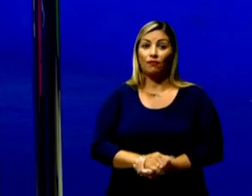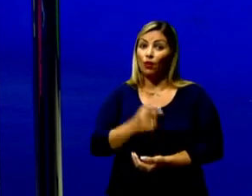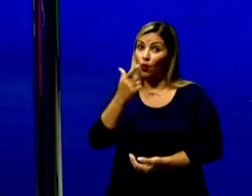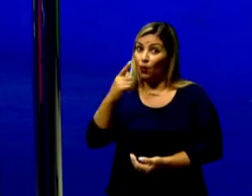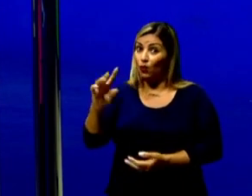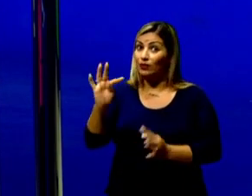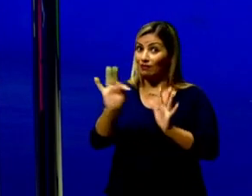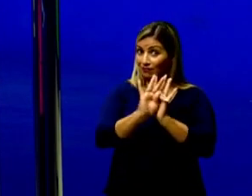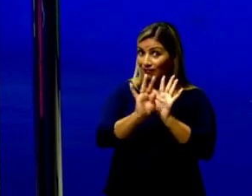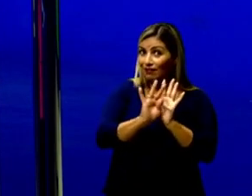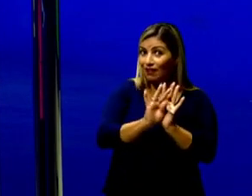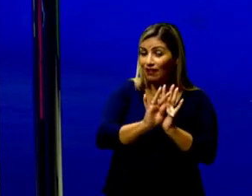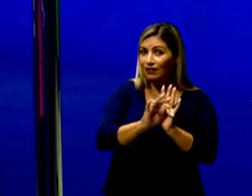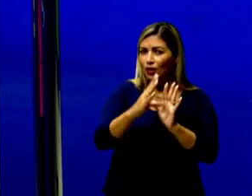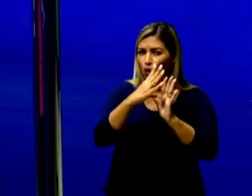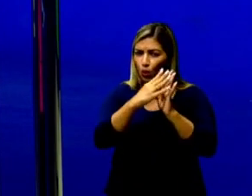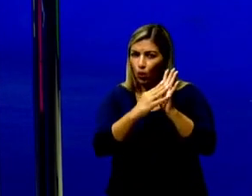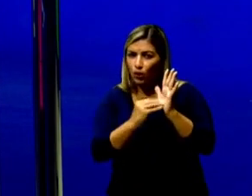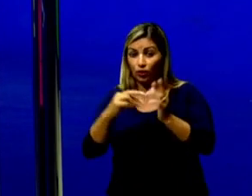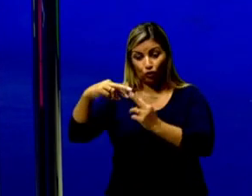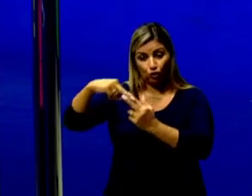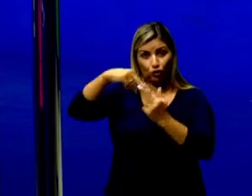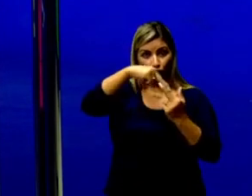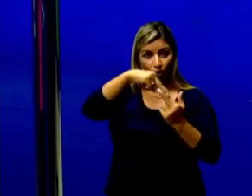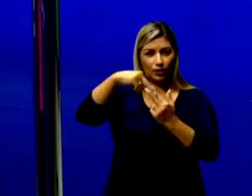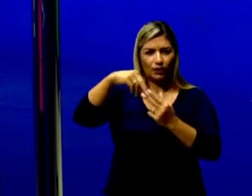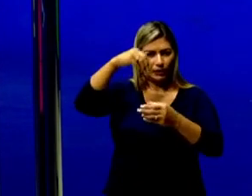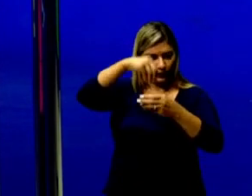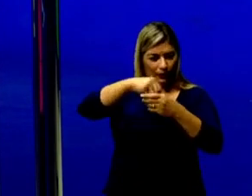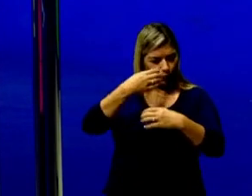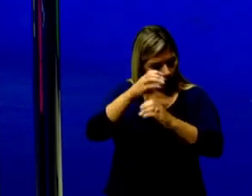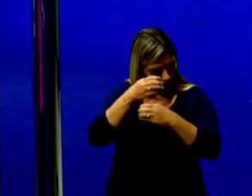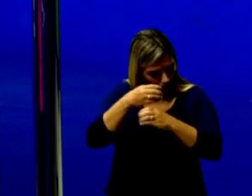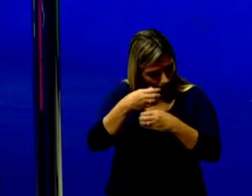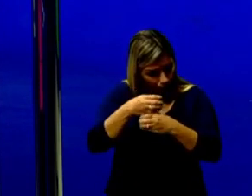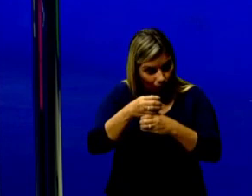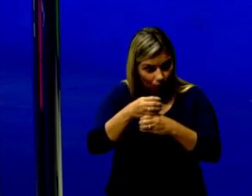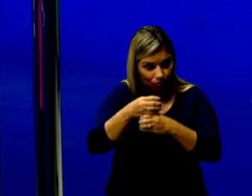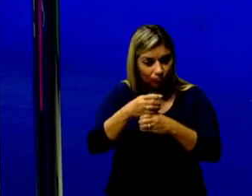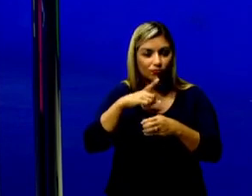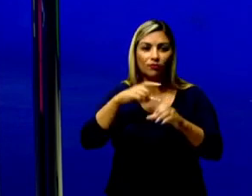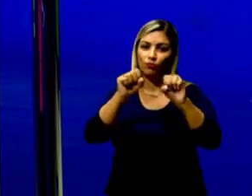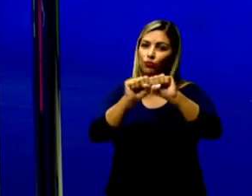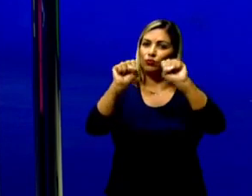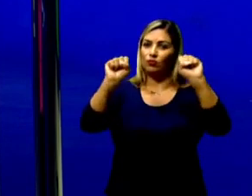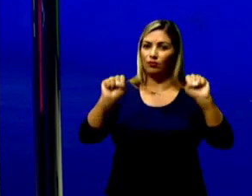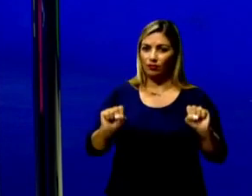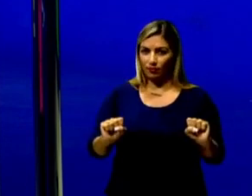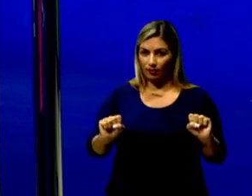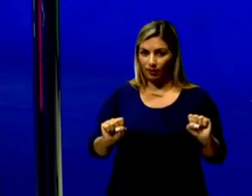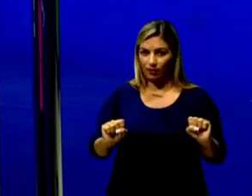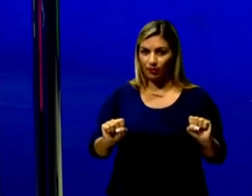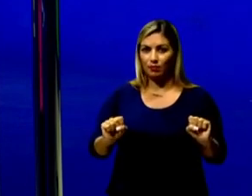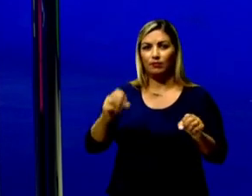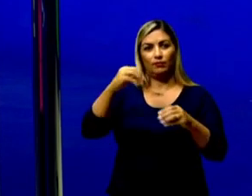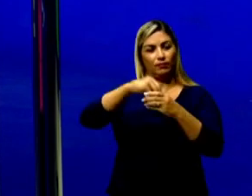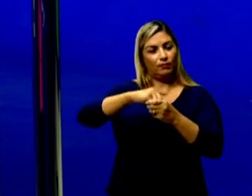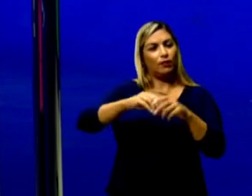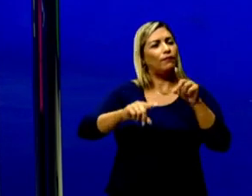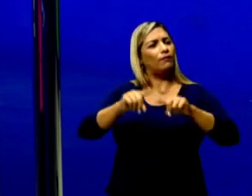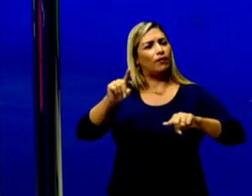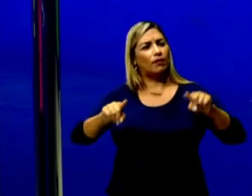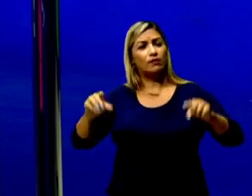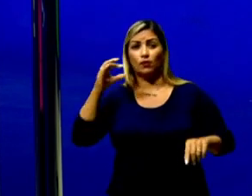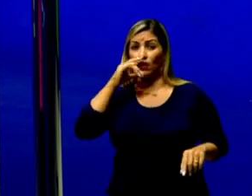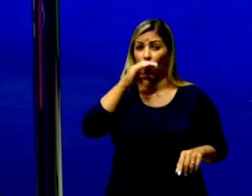técnica para clonagem de genes, feita em laboratório, em um sistema que envolve variação